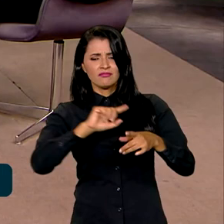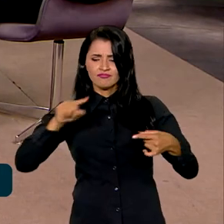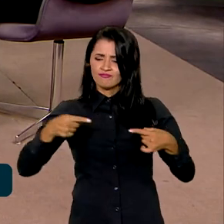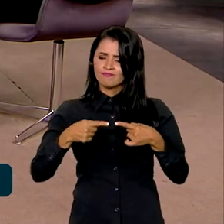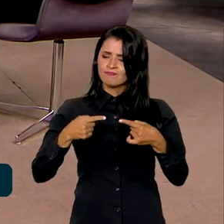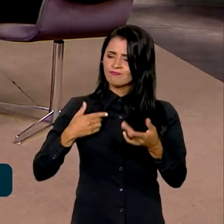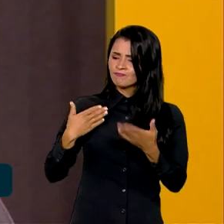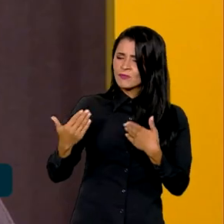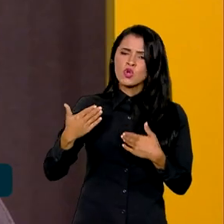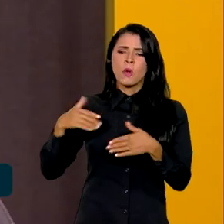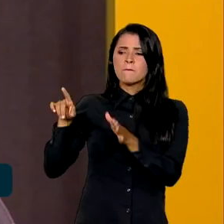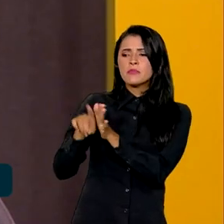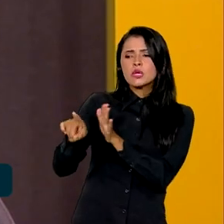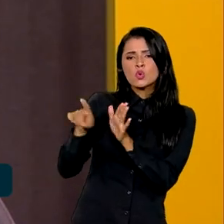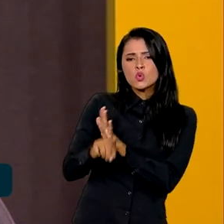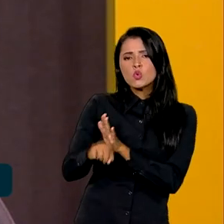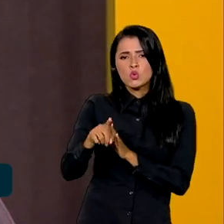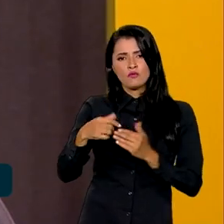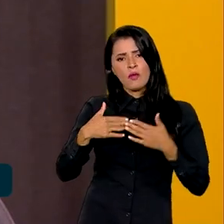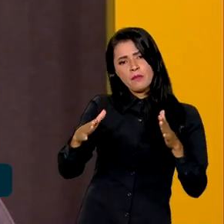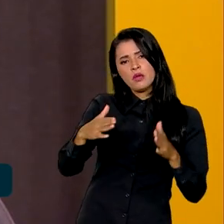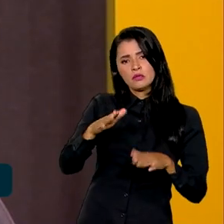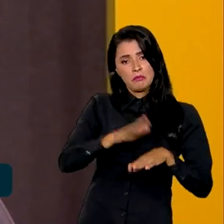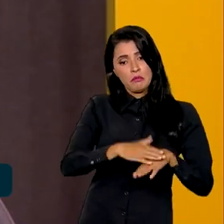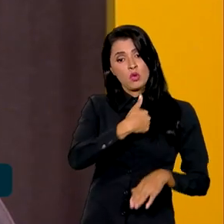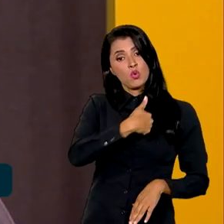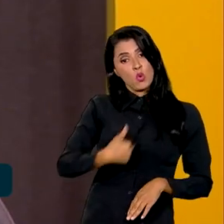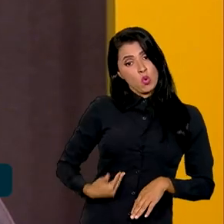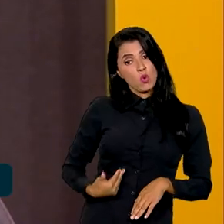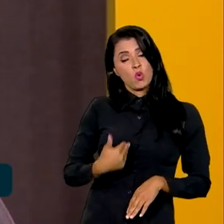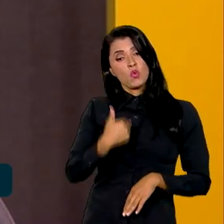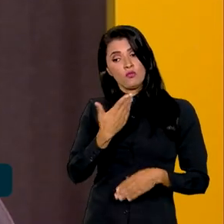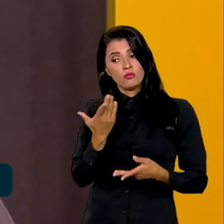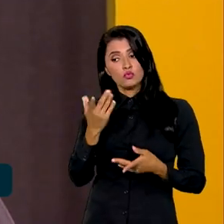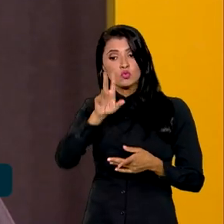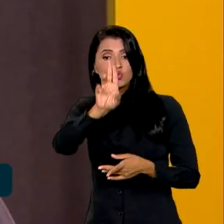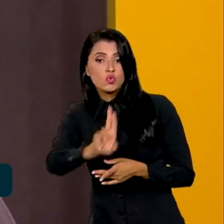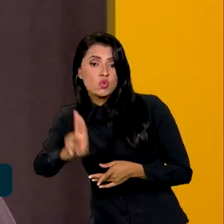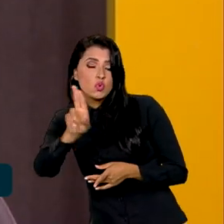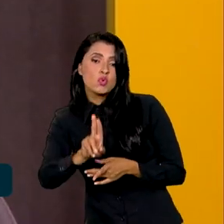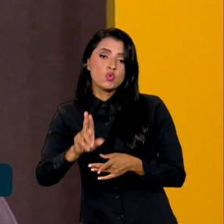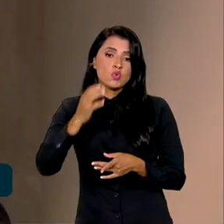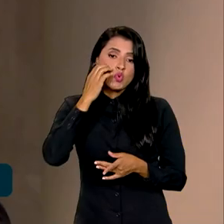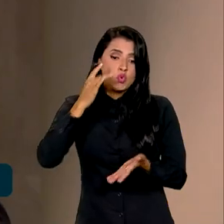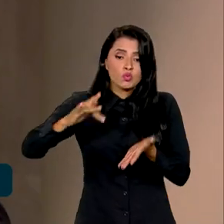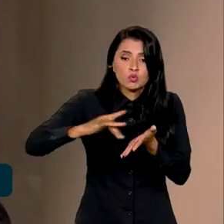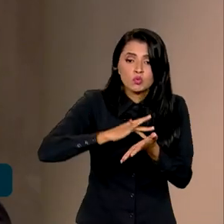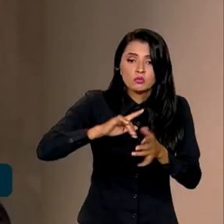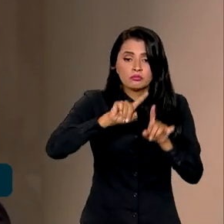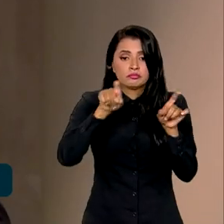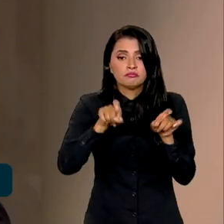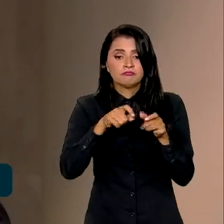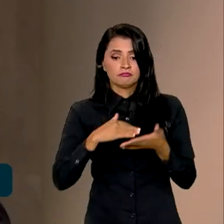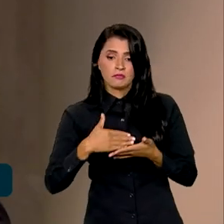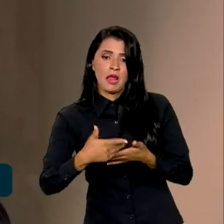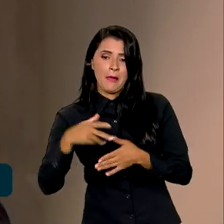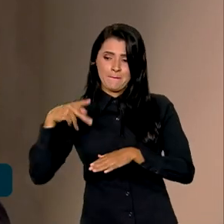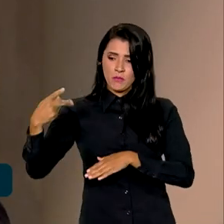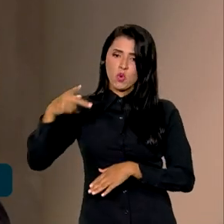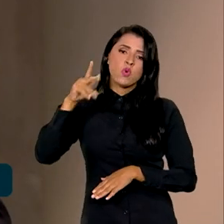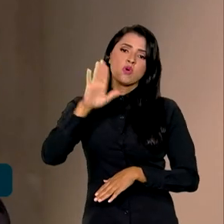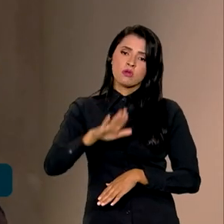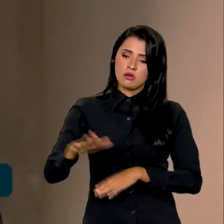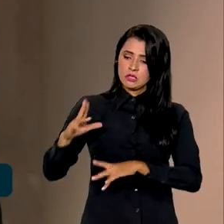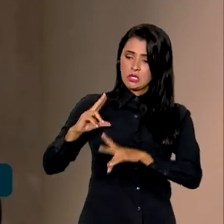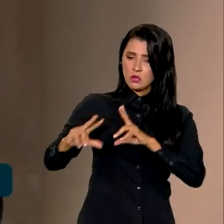consulta pública que foi aberta pelo governo sobre o uso de dispositivos eletrônicos por crianças e adolescentes? Tem alguma relação